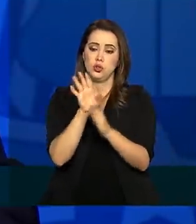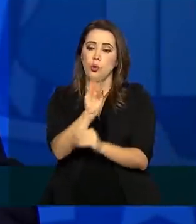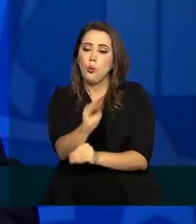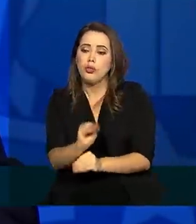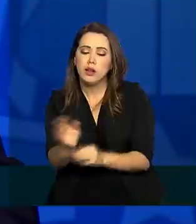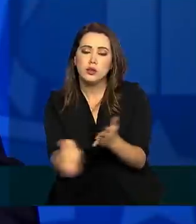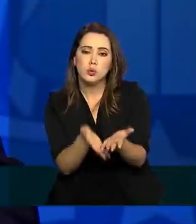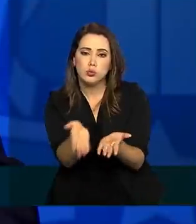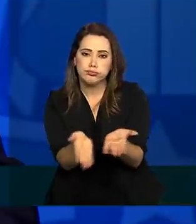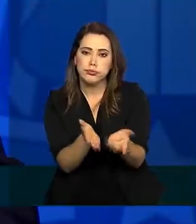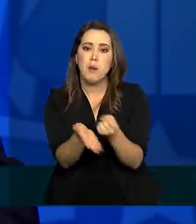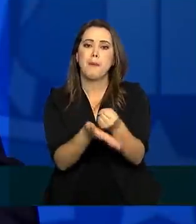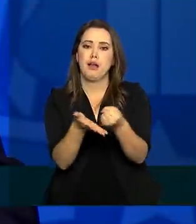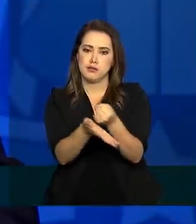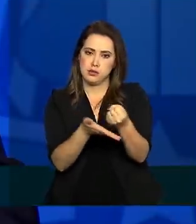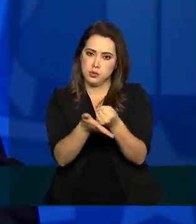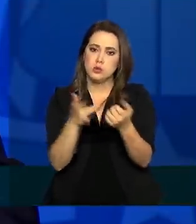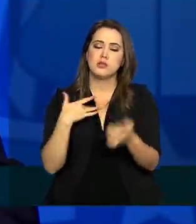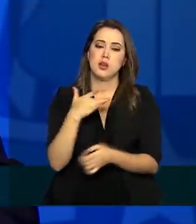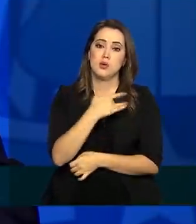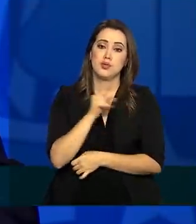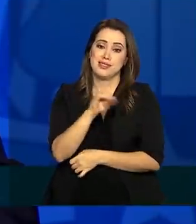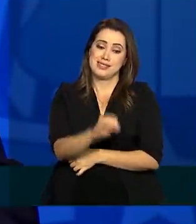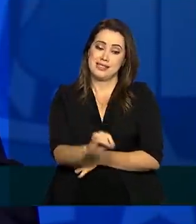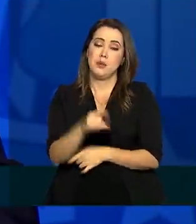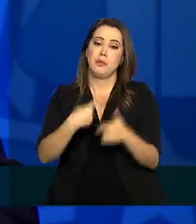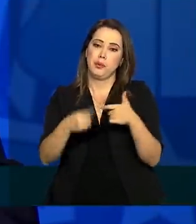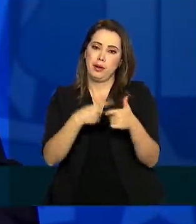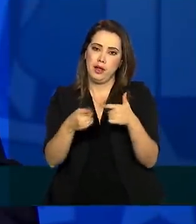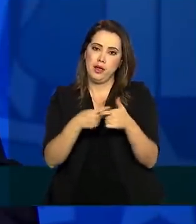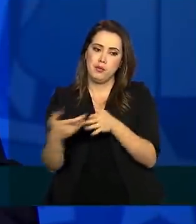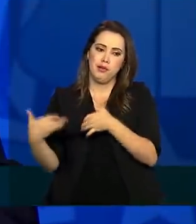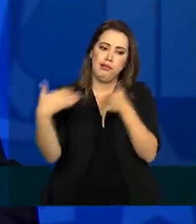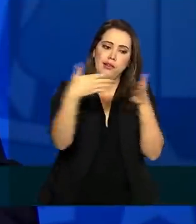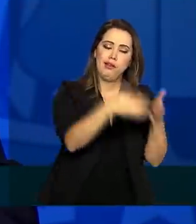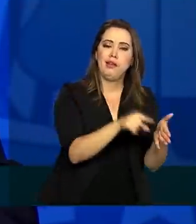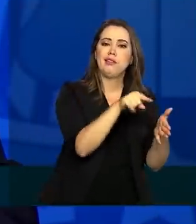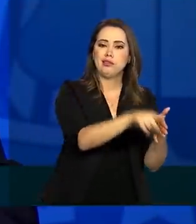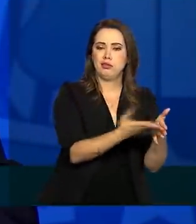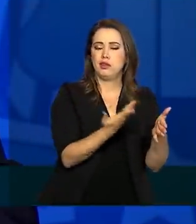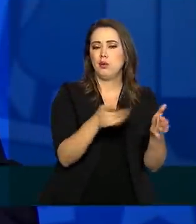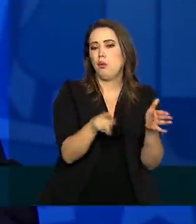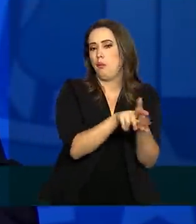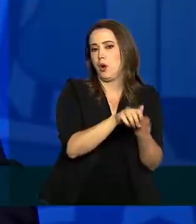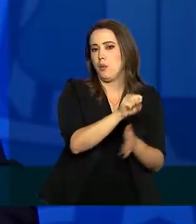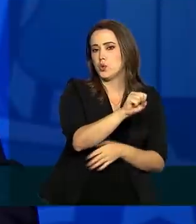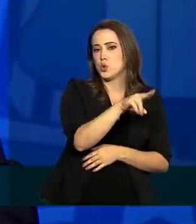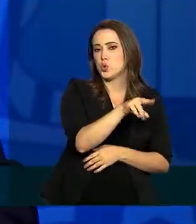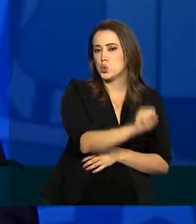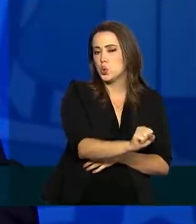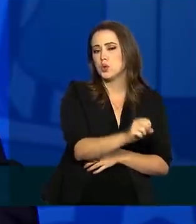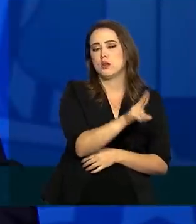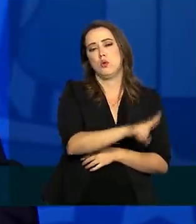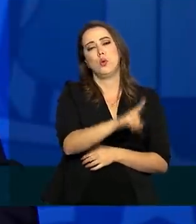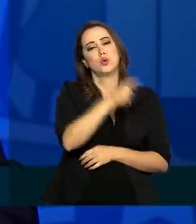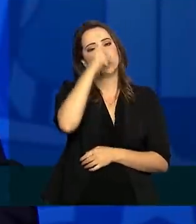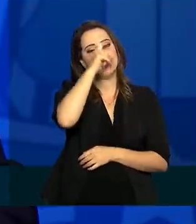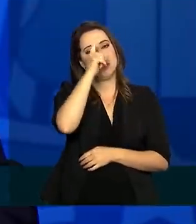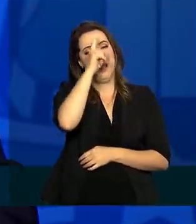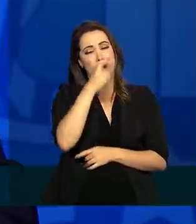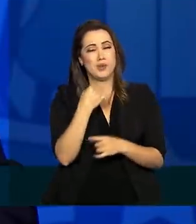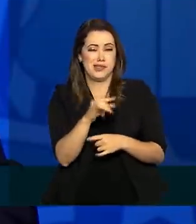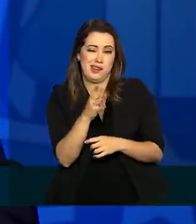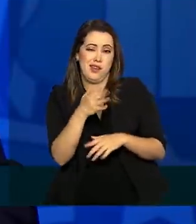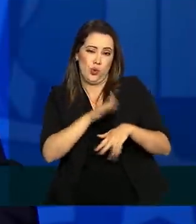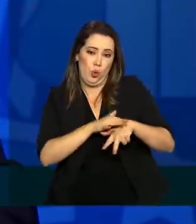agrava o caso de saúde dele, ele vem para a cidade e entra no ciclo normal do SUS, vem para os hospitais, para um tratamento, para